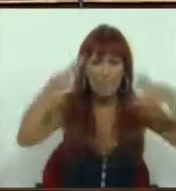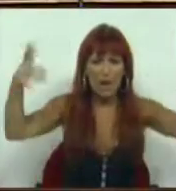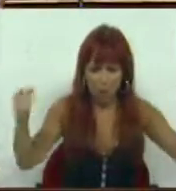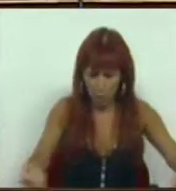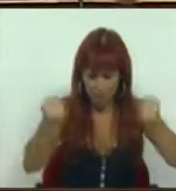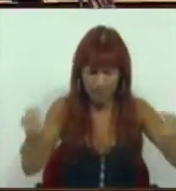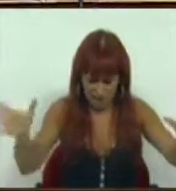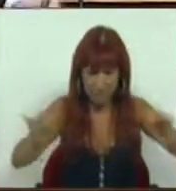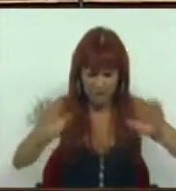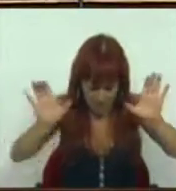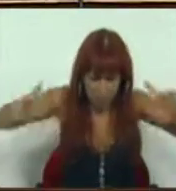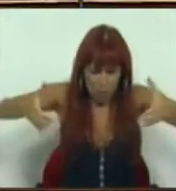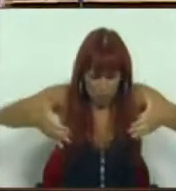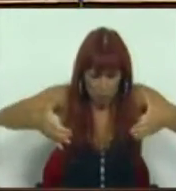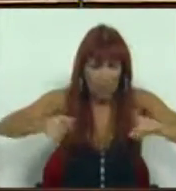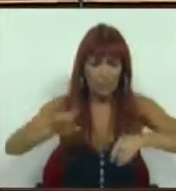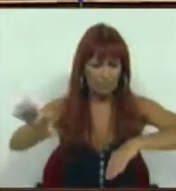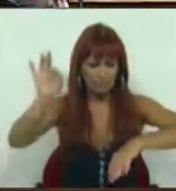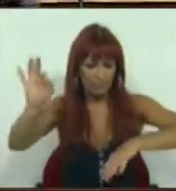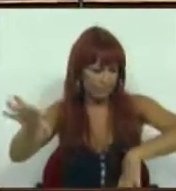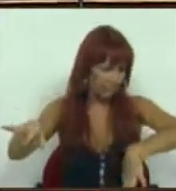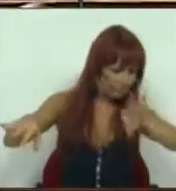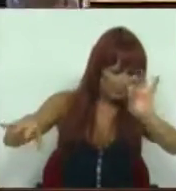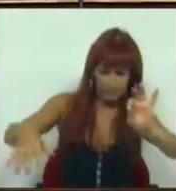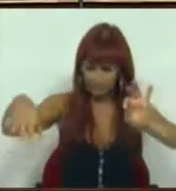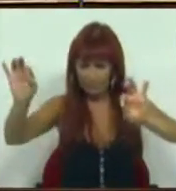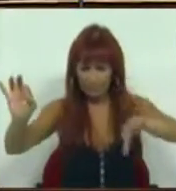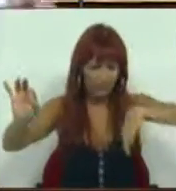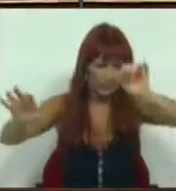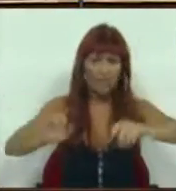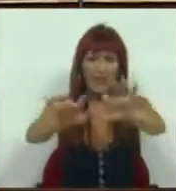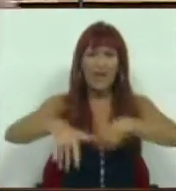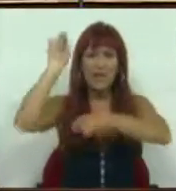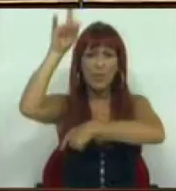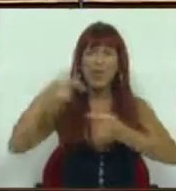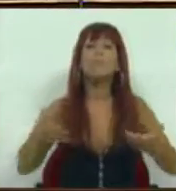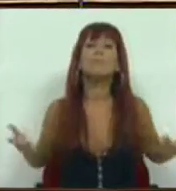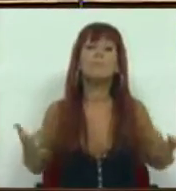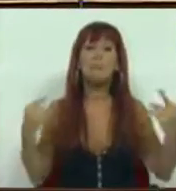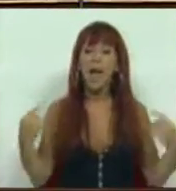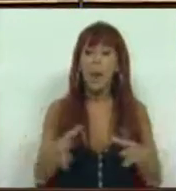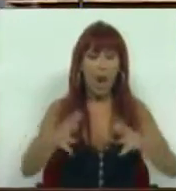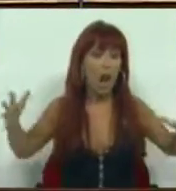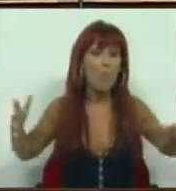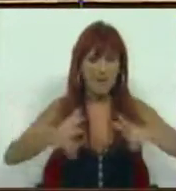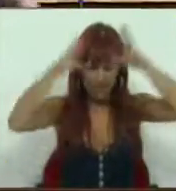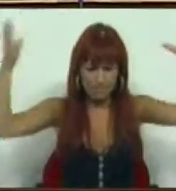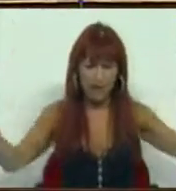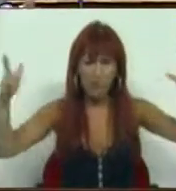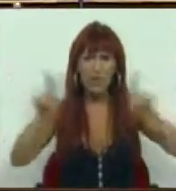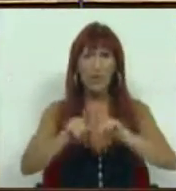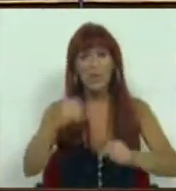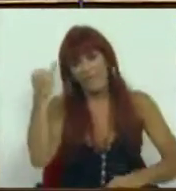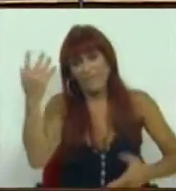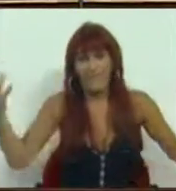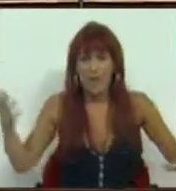consigam ainda concentrar mais a eleição de mandatos na Assembleia da República. Ou seja, aumentar maiorias de modo